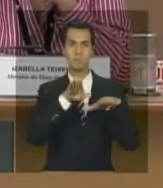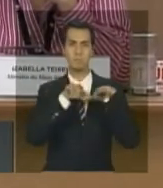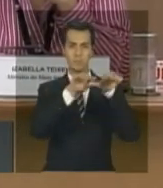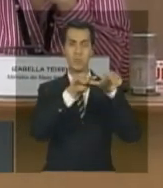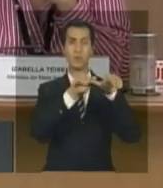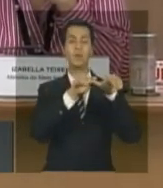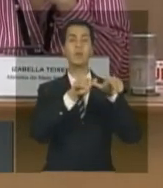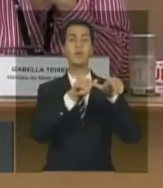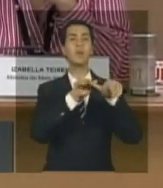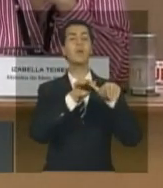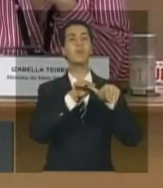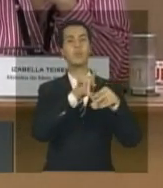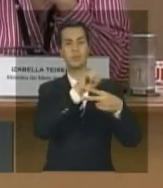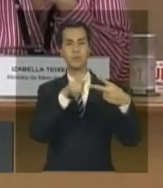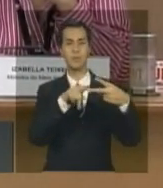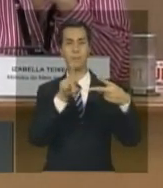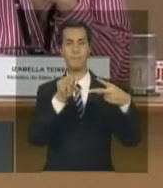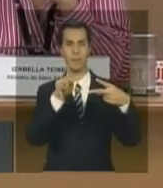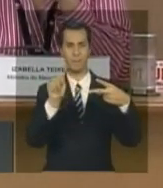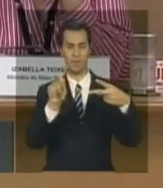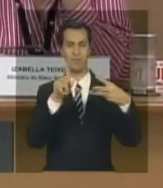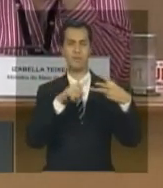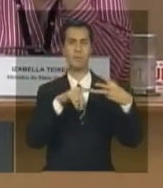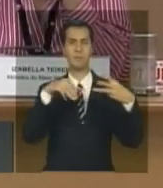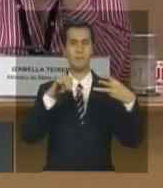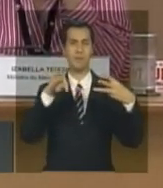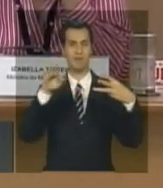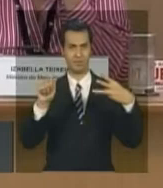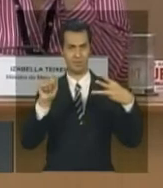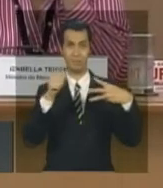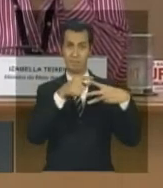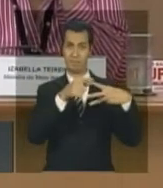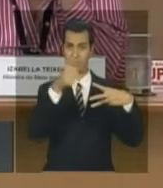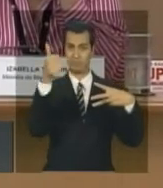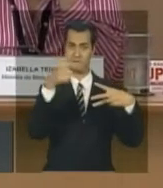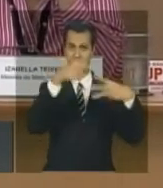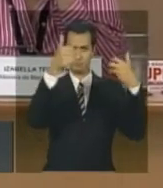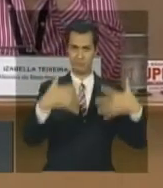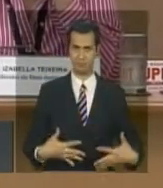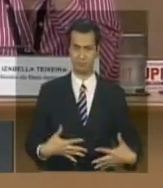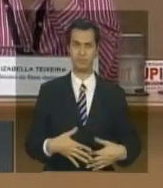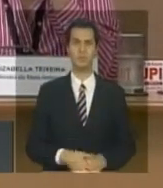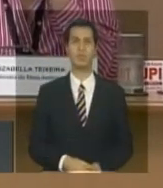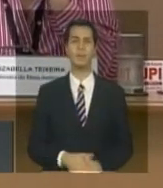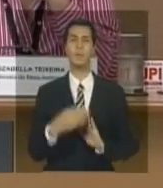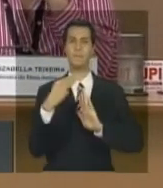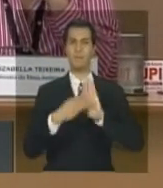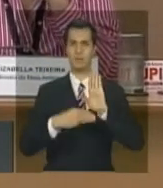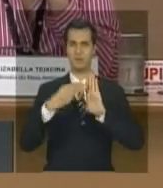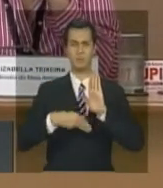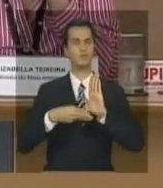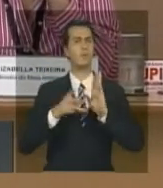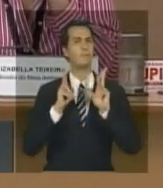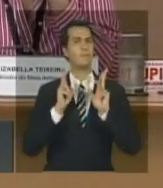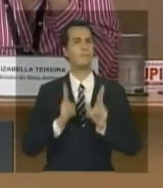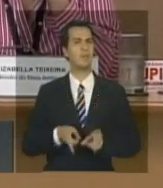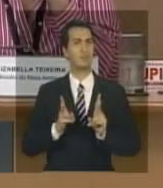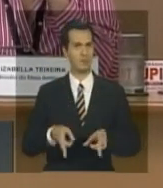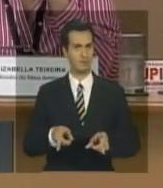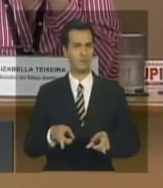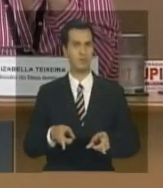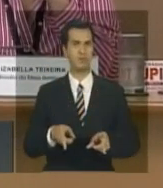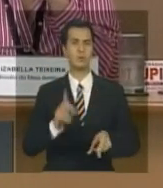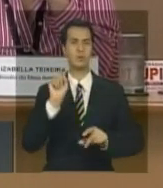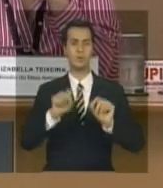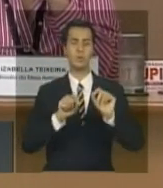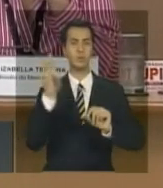bioma maior que nós vamos estar divulgando os dados hoje. Então, a metodologia é a mesma, lembrando que o mapa de